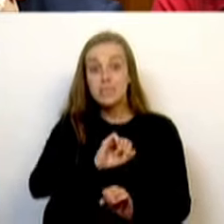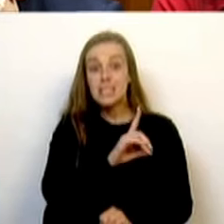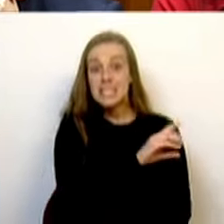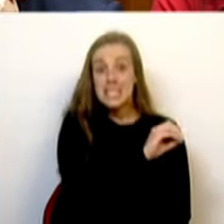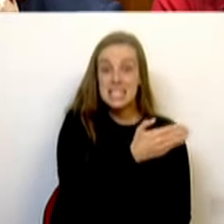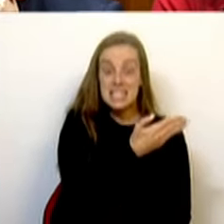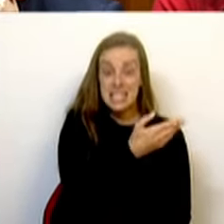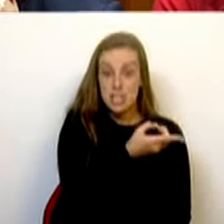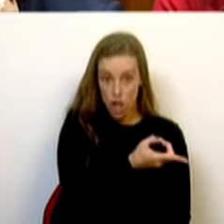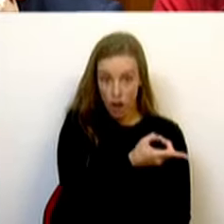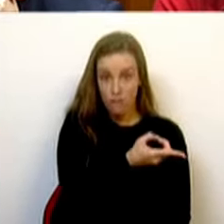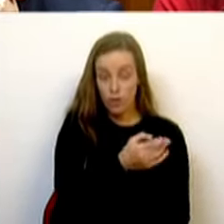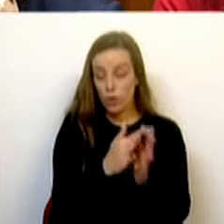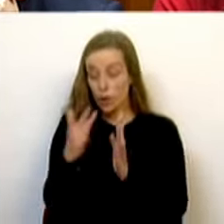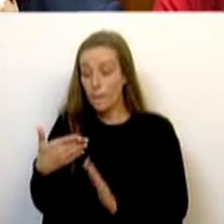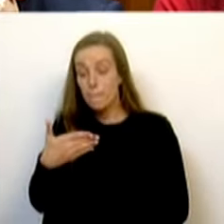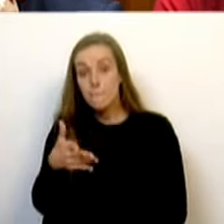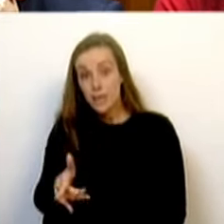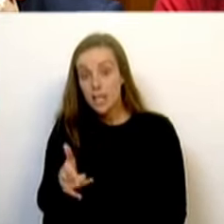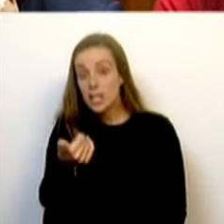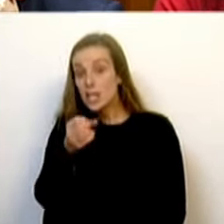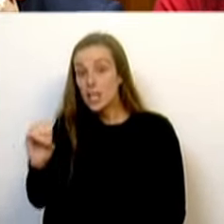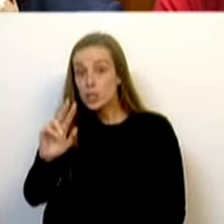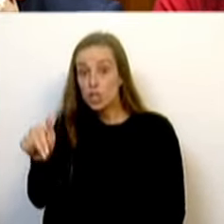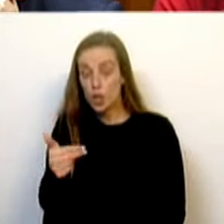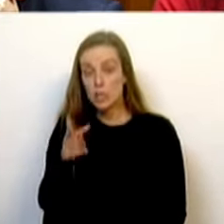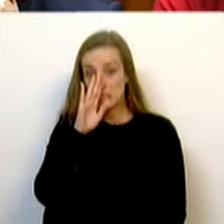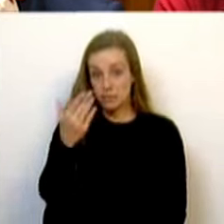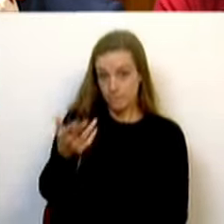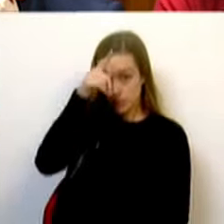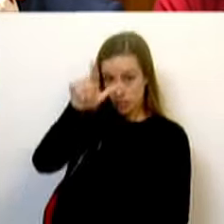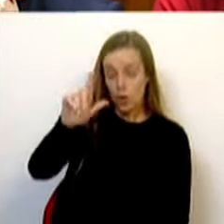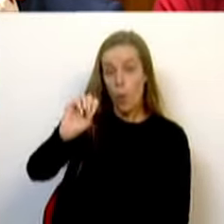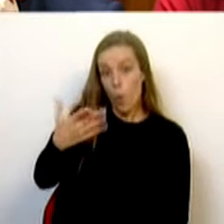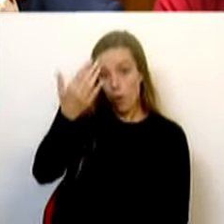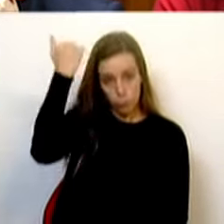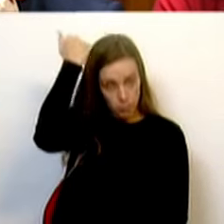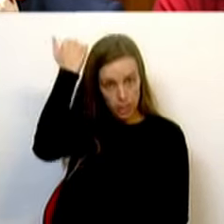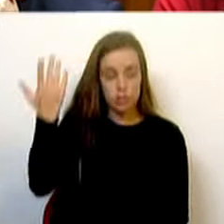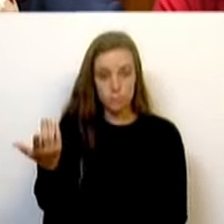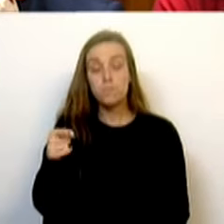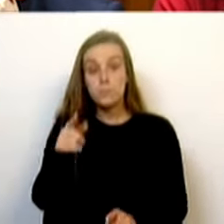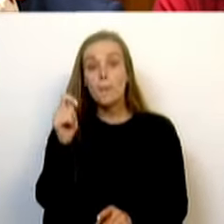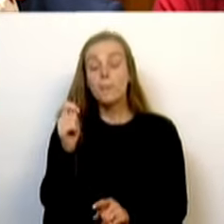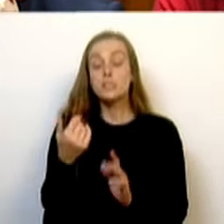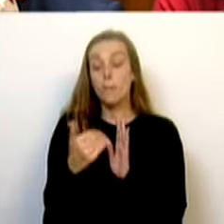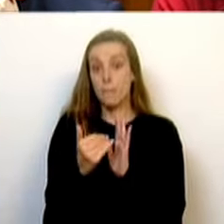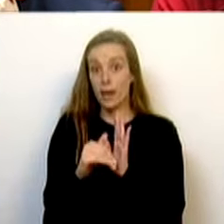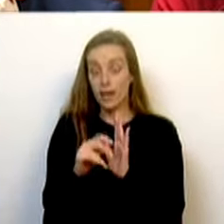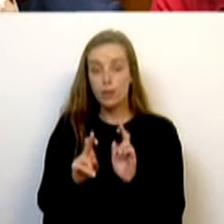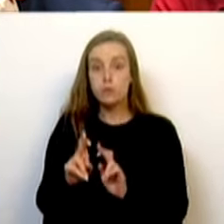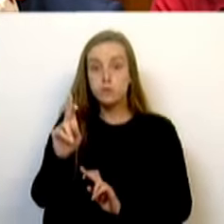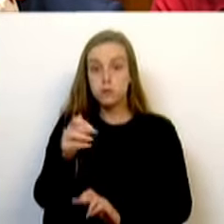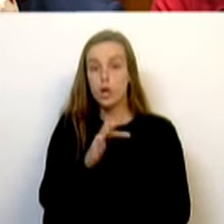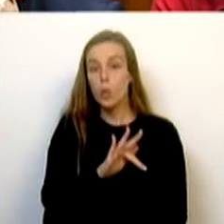679 ou 1.500 euros sendo licenciados ou sendo mestres. Que a pensão média tem um aumento